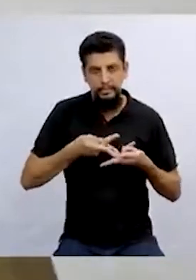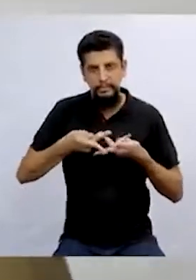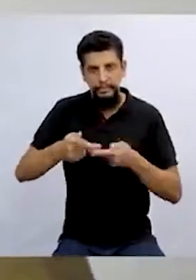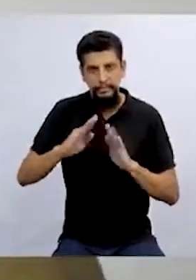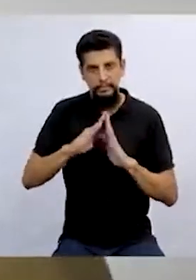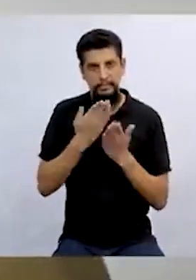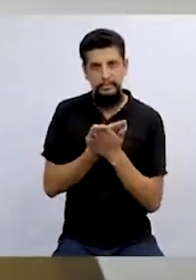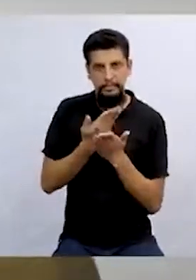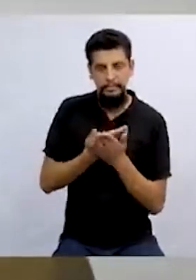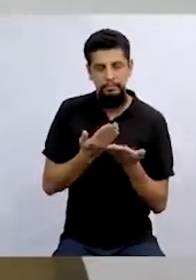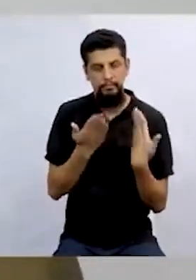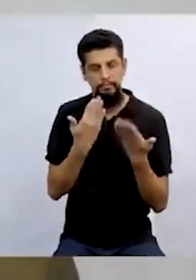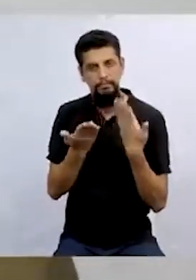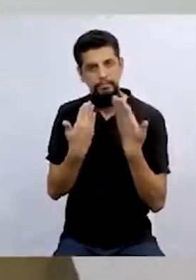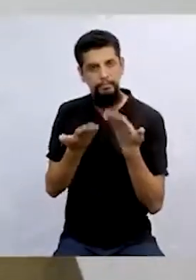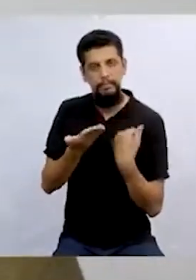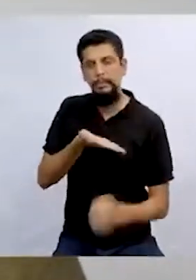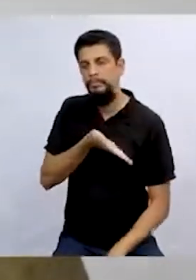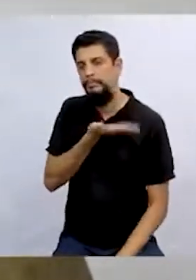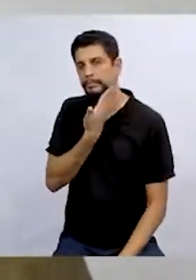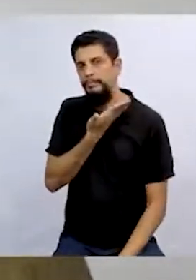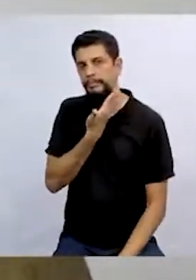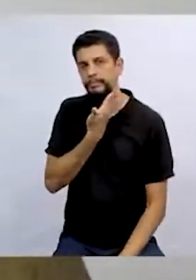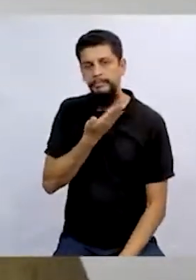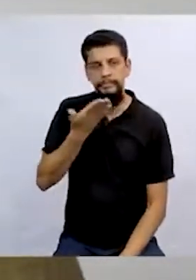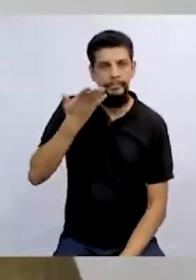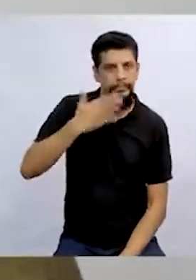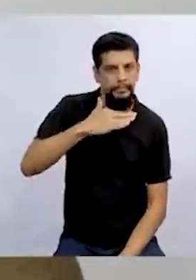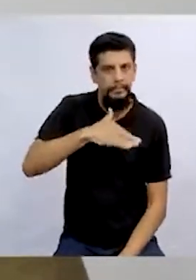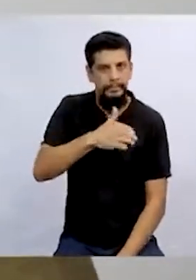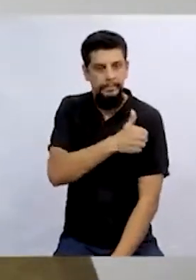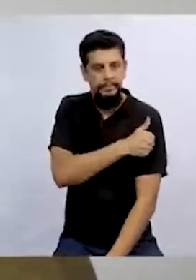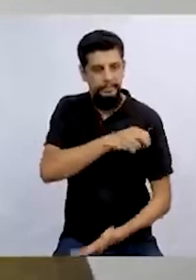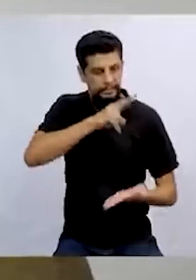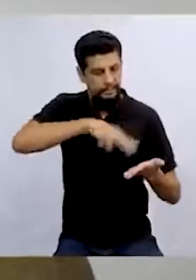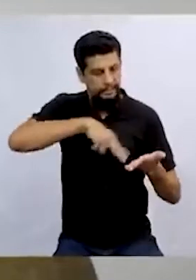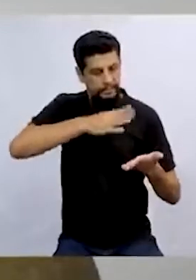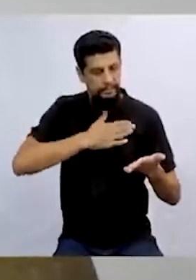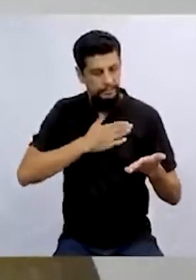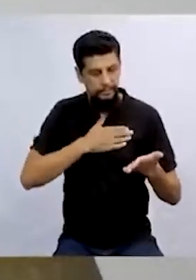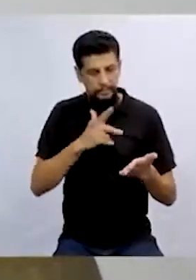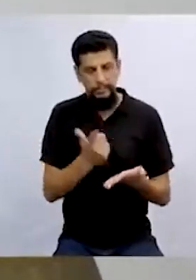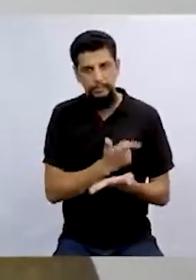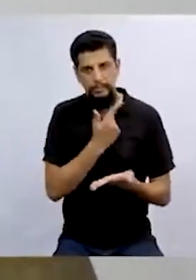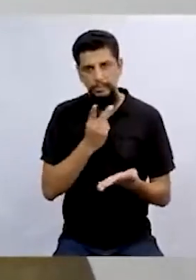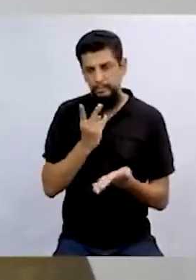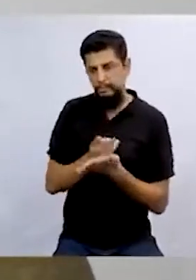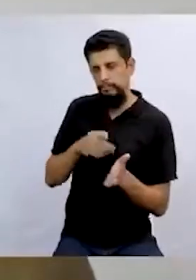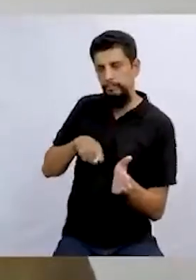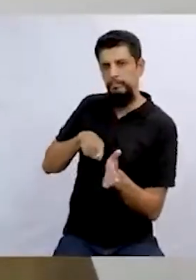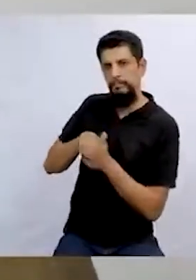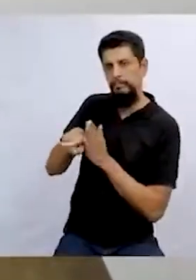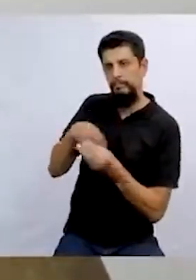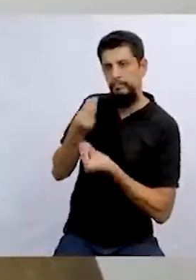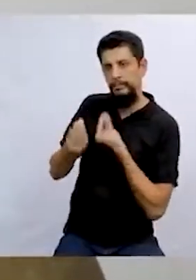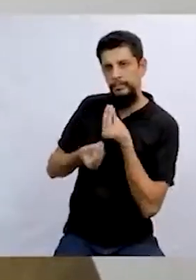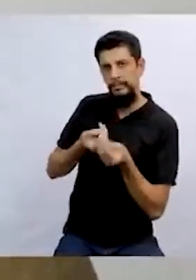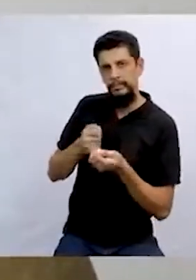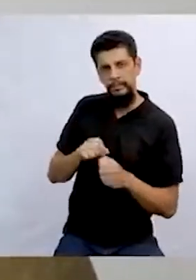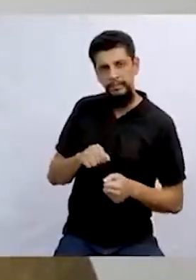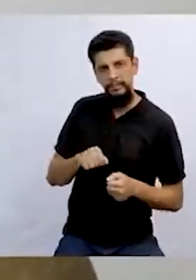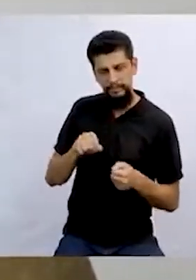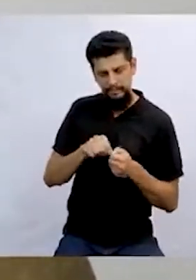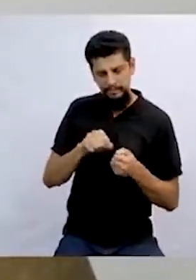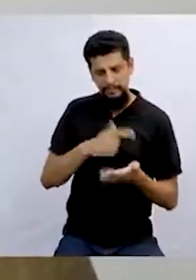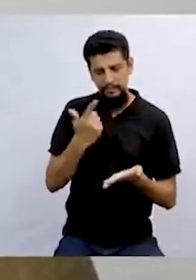pra conversar com as crianças, bater papo com as crianças que leram os meus livros, elas perguntam assim, como você se